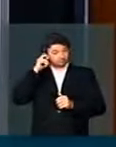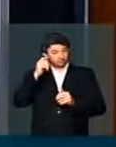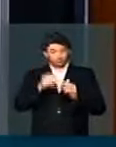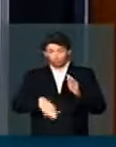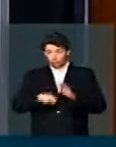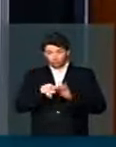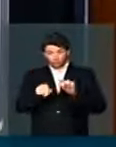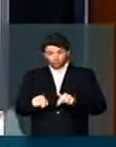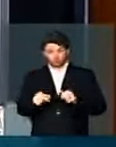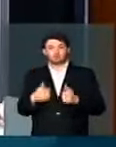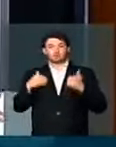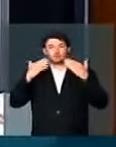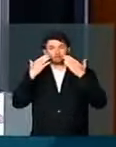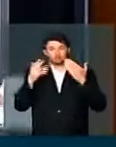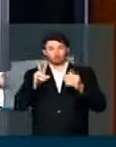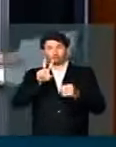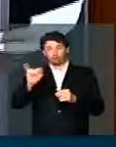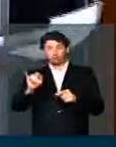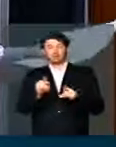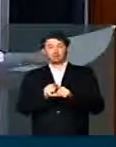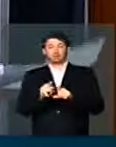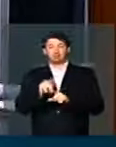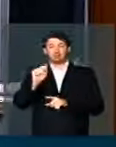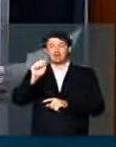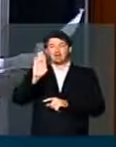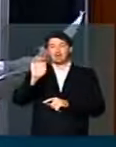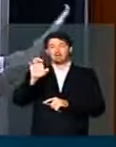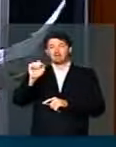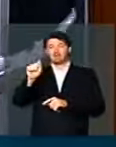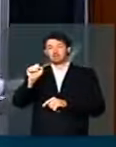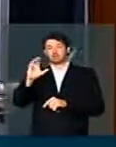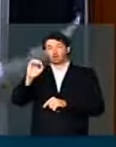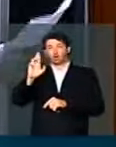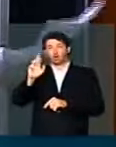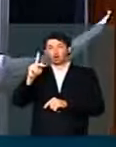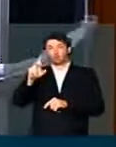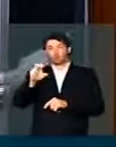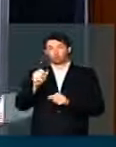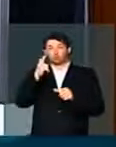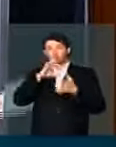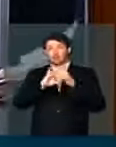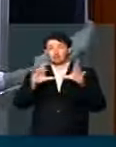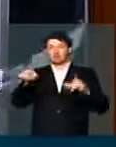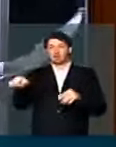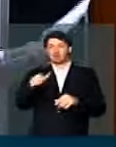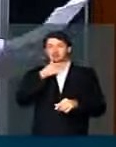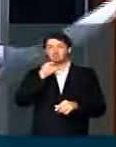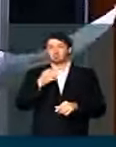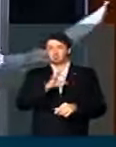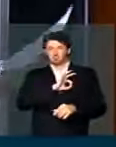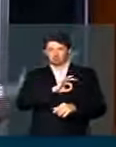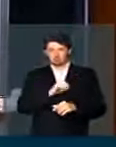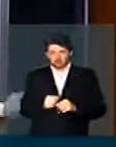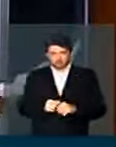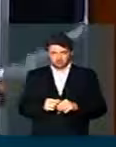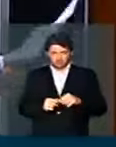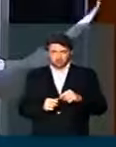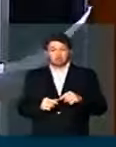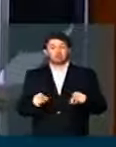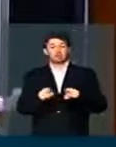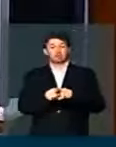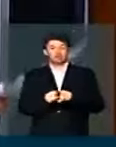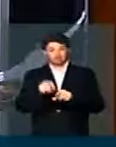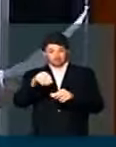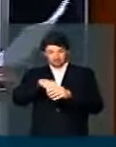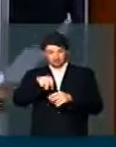fatos. Vou apresentar um habeas corpus para que esses militares sejam soltos. E também pude observar que no